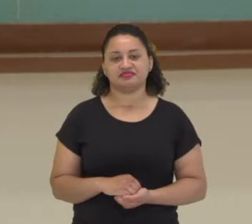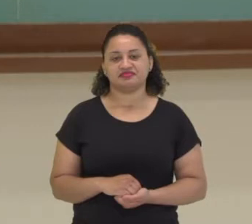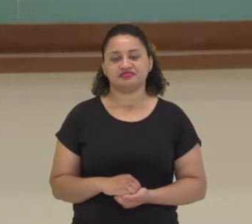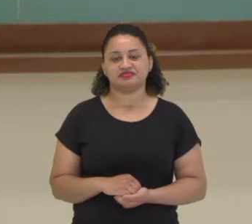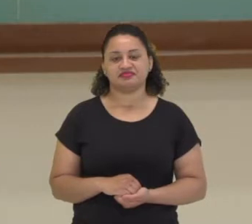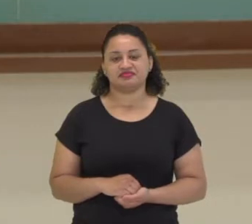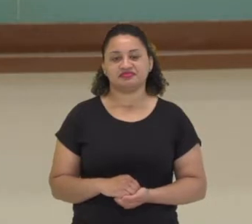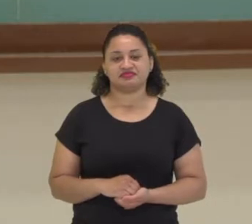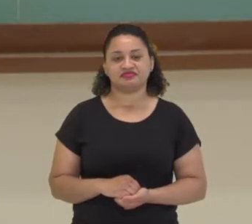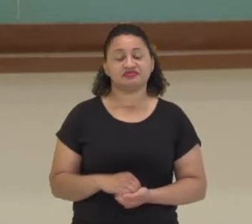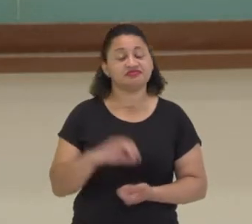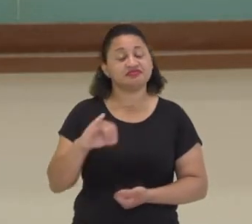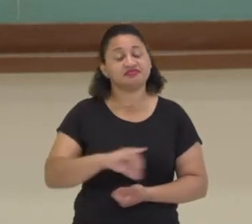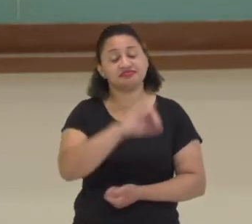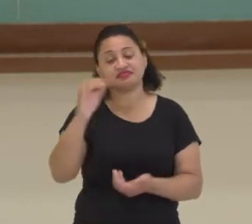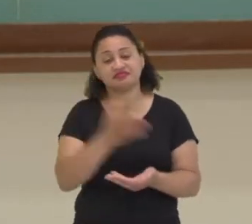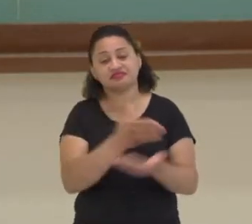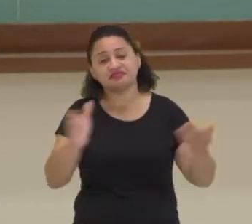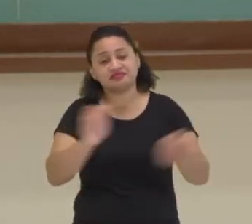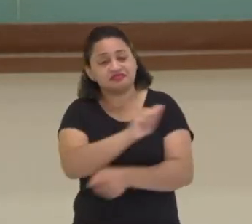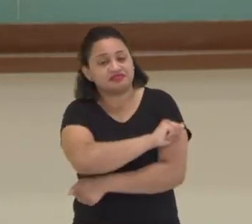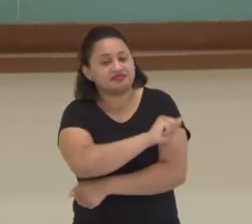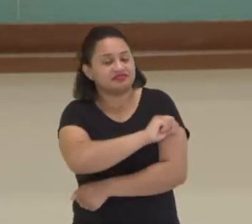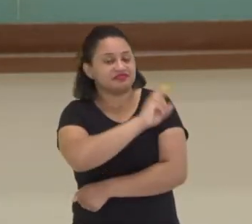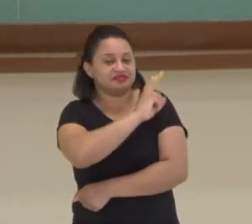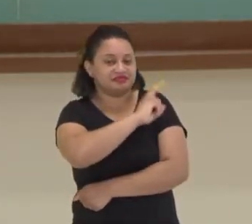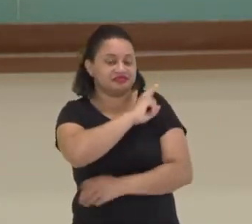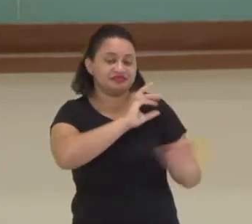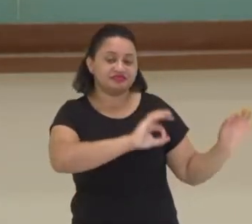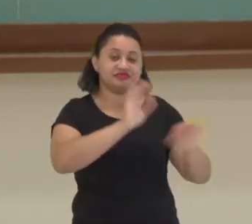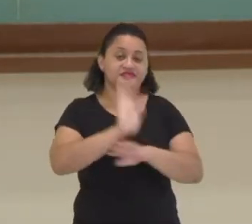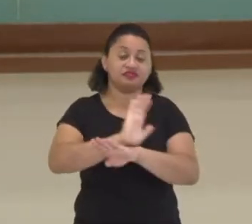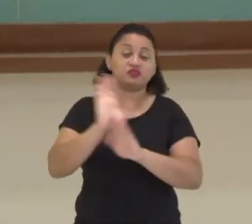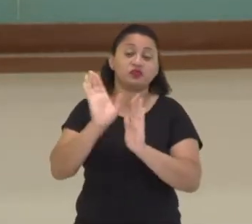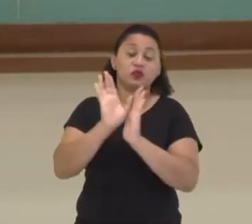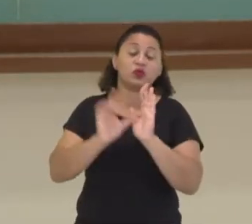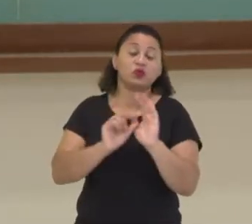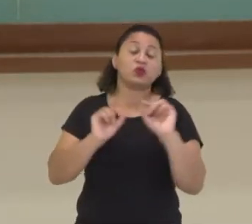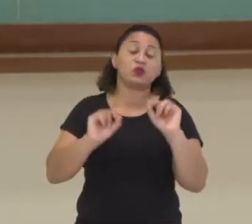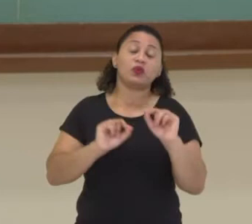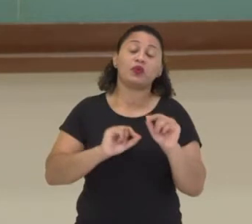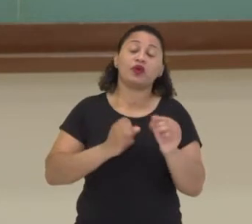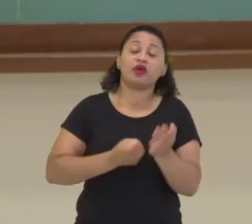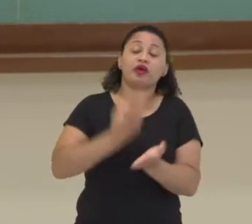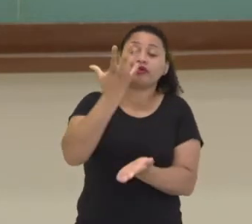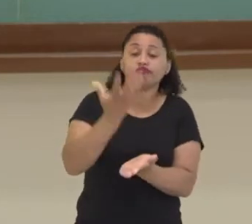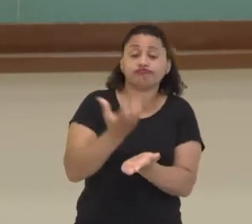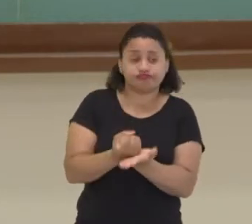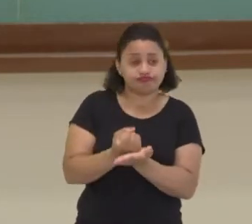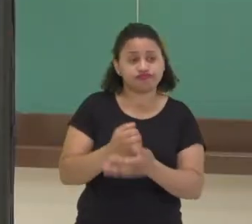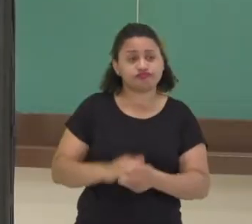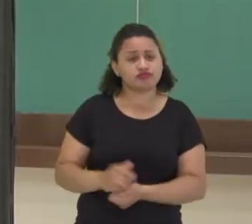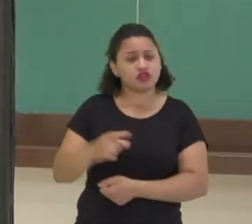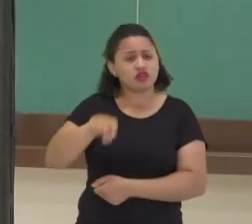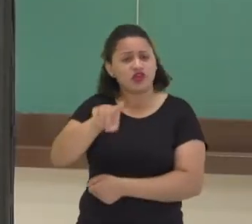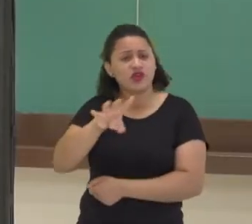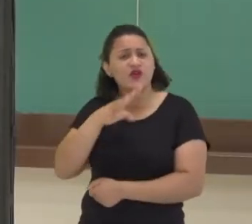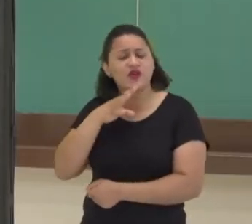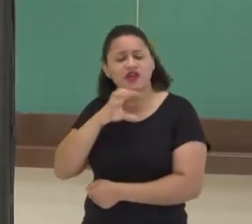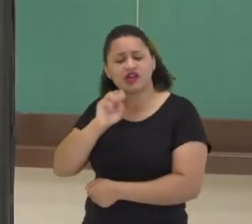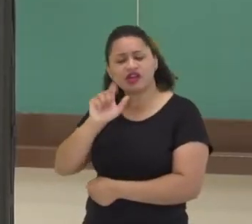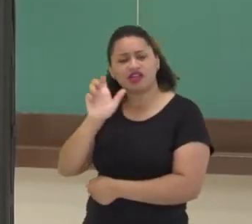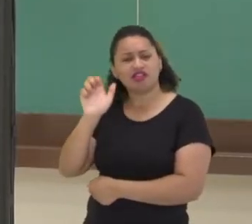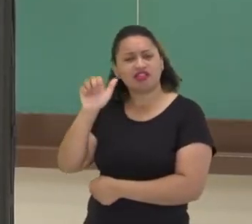Olá estudantes da segunda série, nesse vídeo vamos falar sobre biografia. Então você já ouviu falar do Islã, da Batalha de